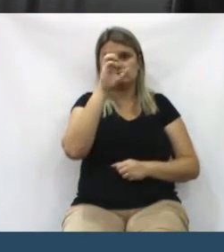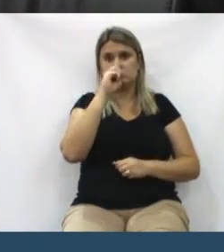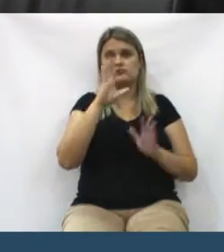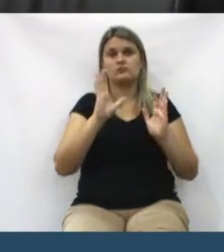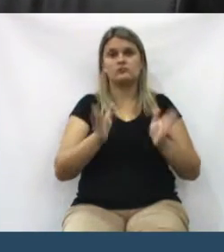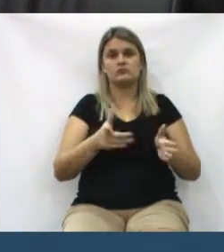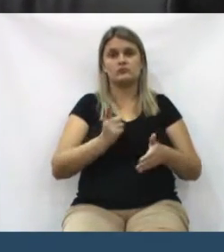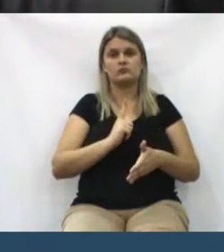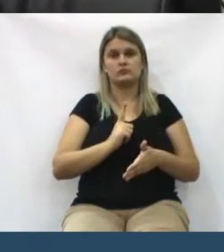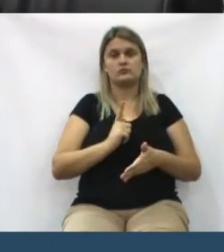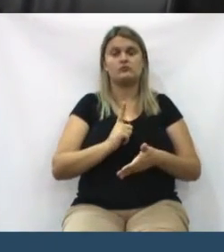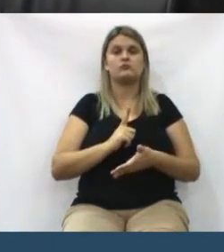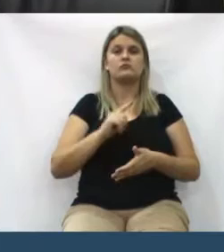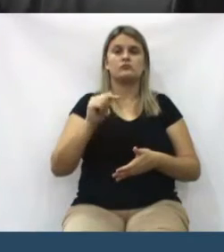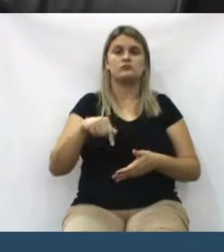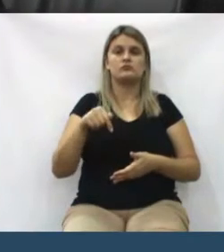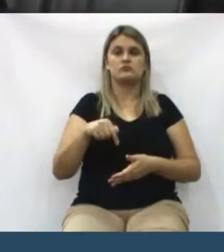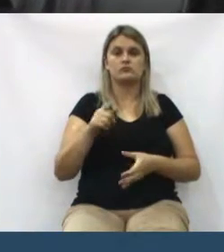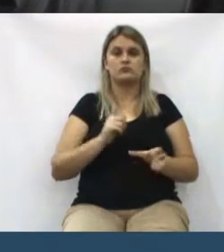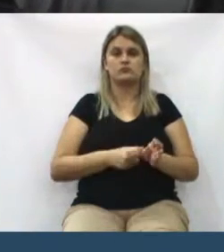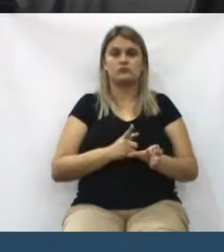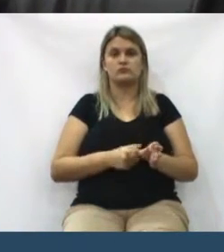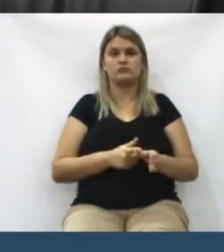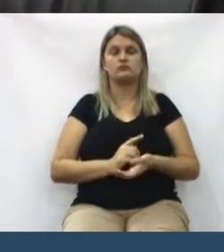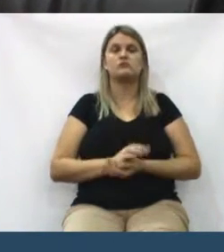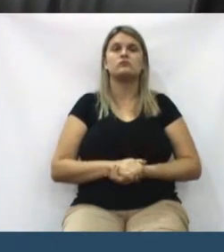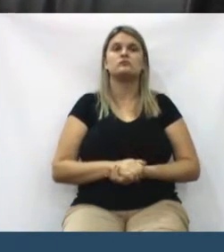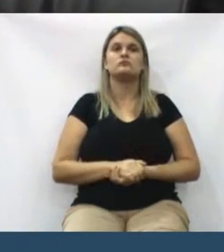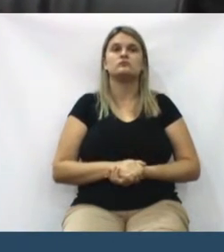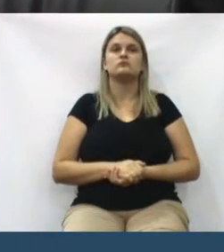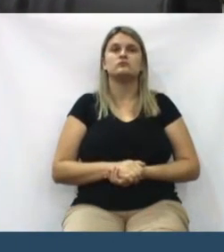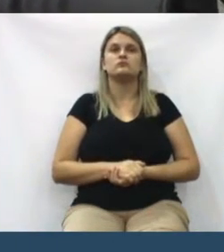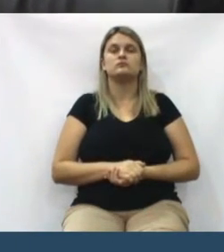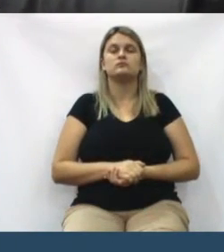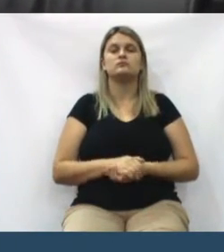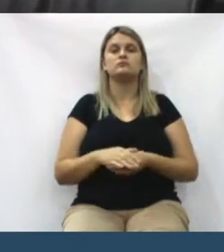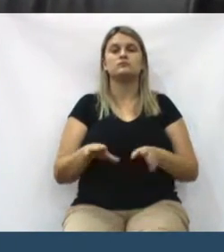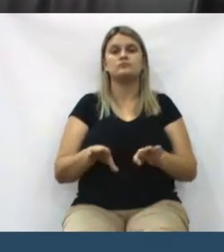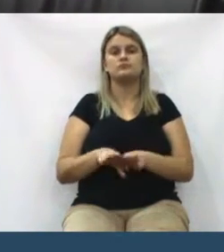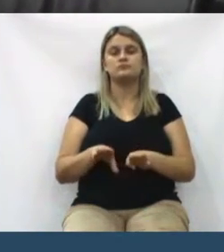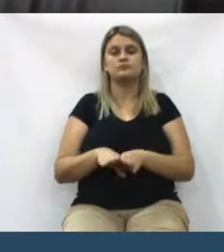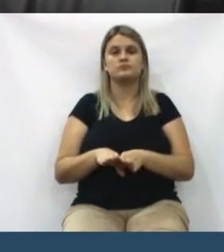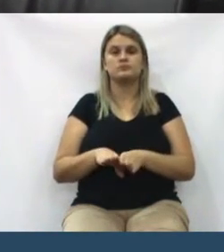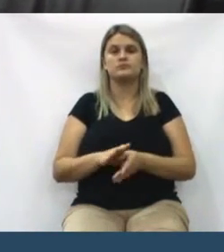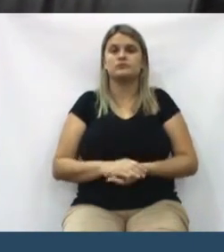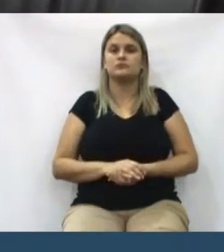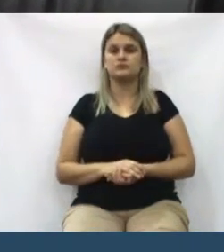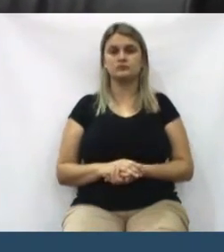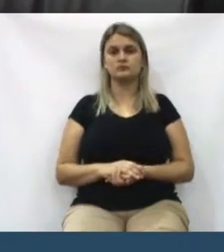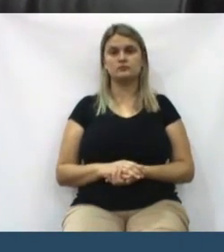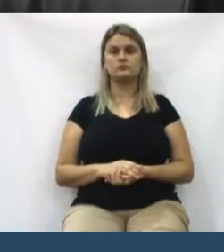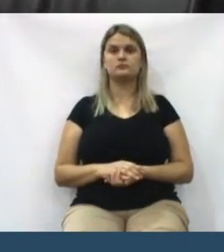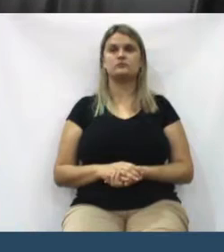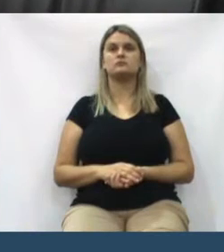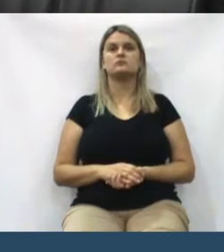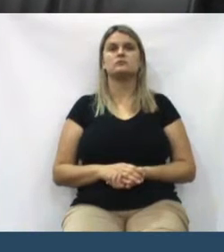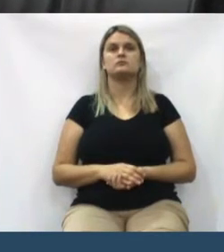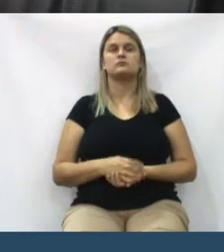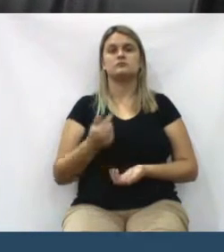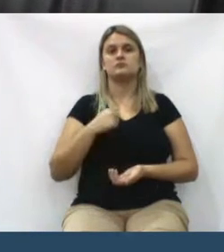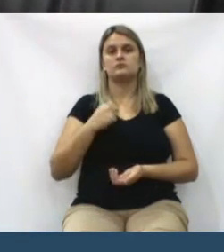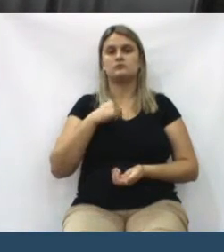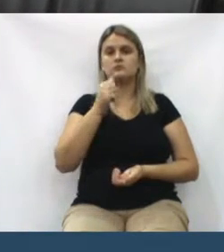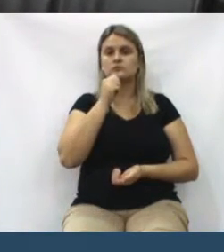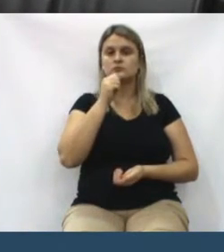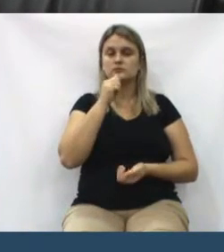aqui na cidade. A outra questão, eu ainda estou preocupado